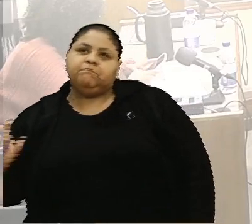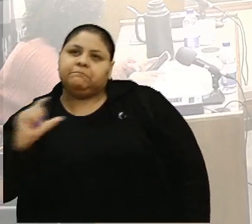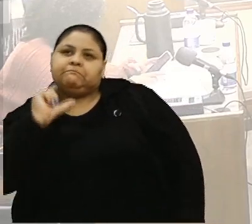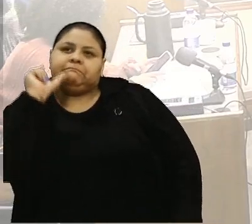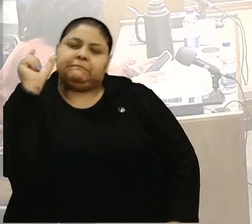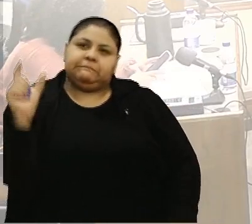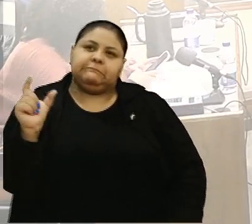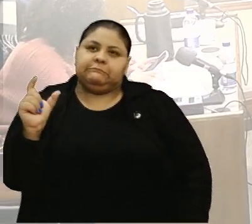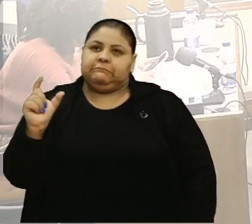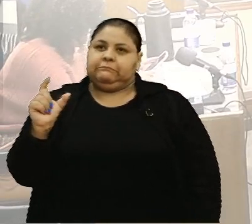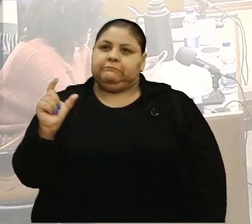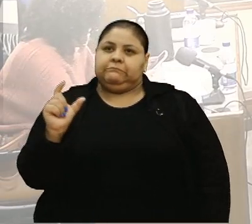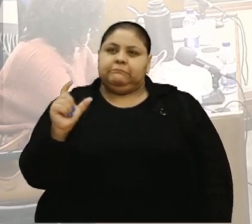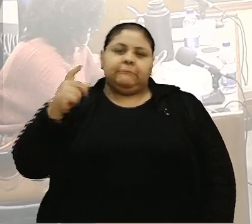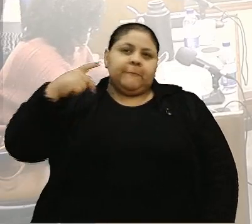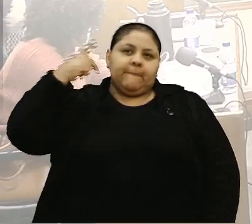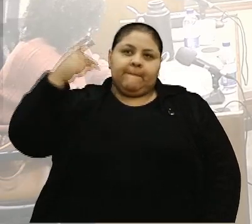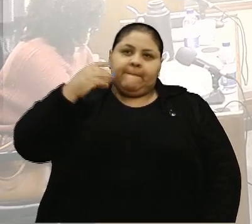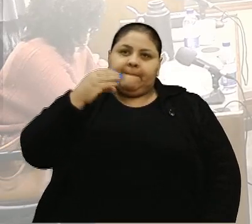vereador-tenente Cristiano Becker.